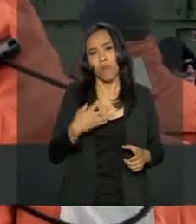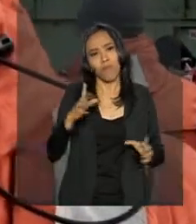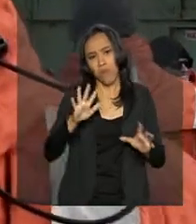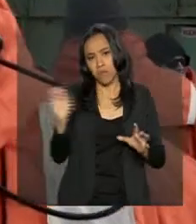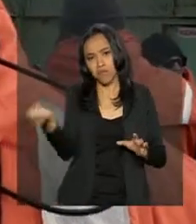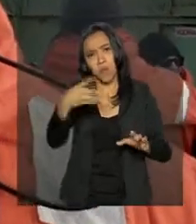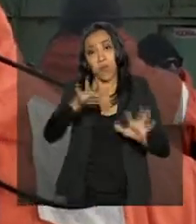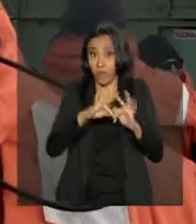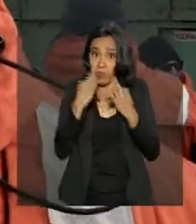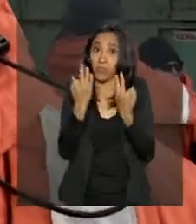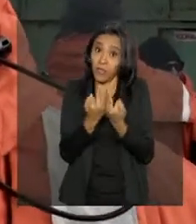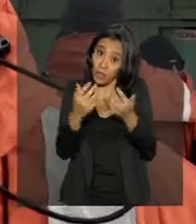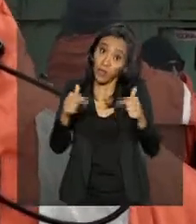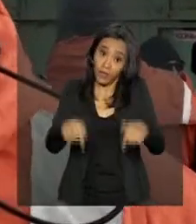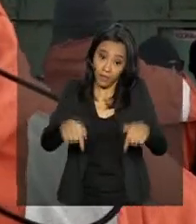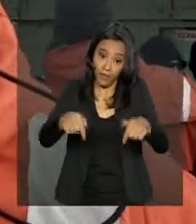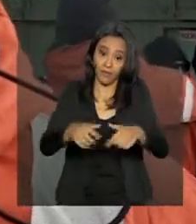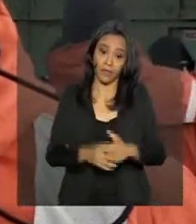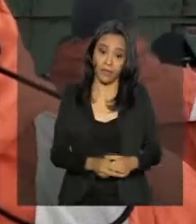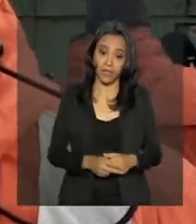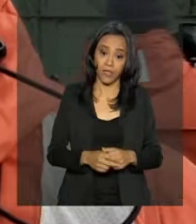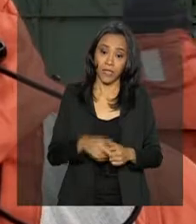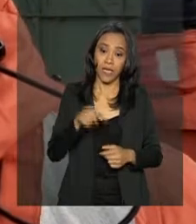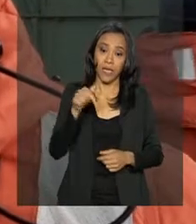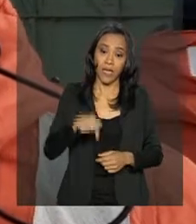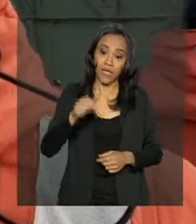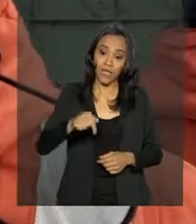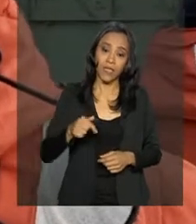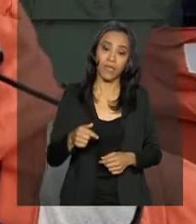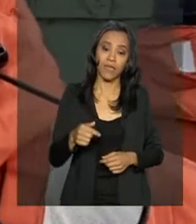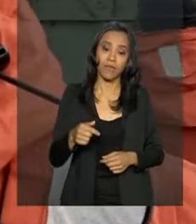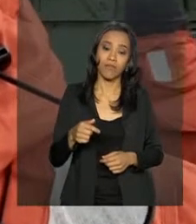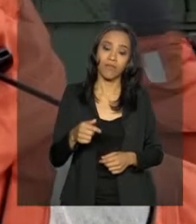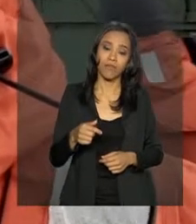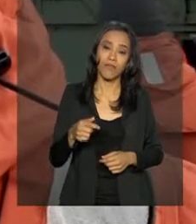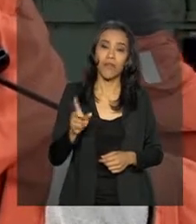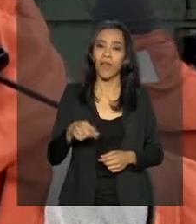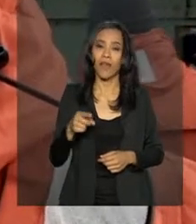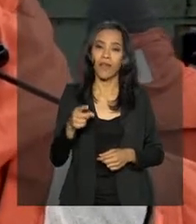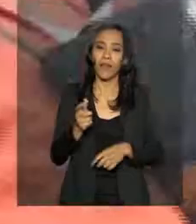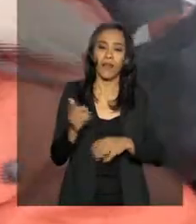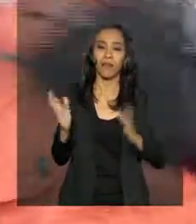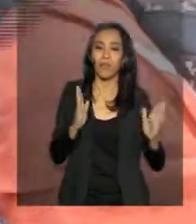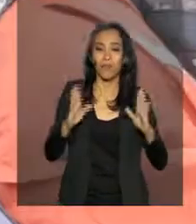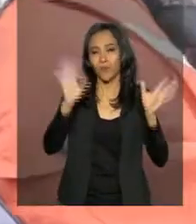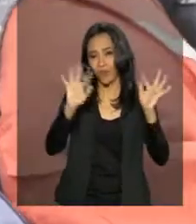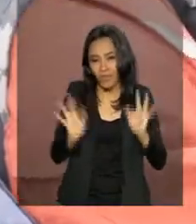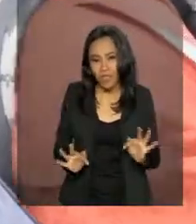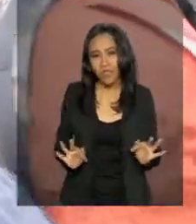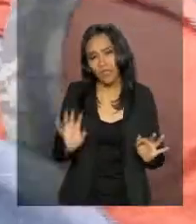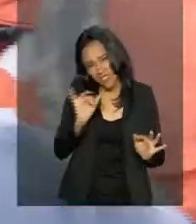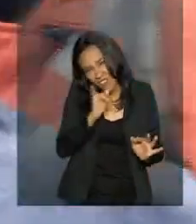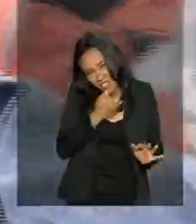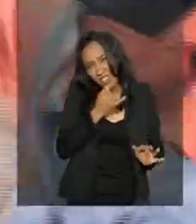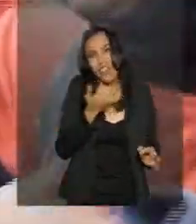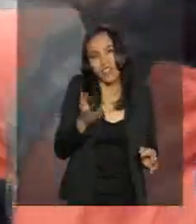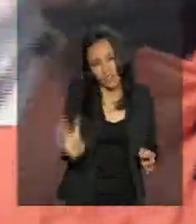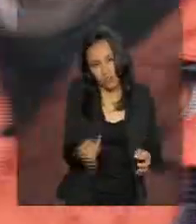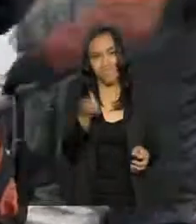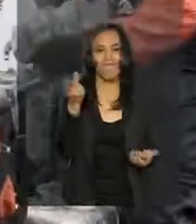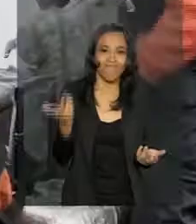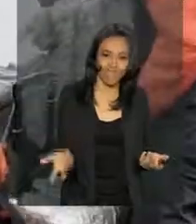E aqui fica momentos, como eu falei, momentos felizes, momentos de tristeza, momentos